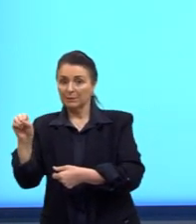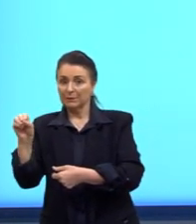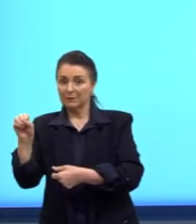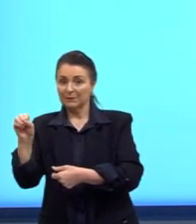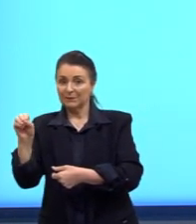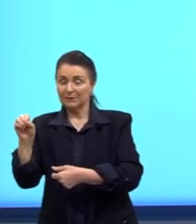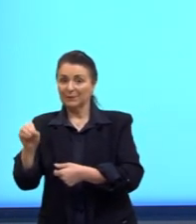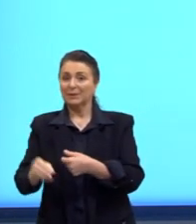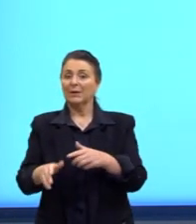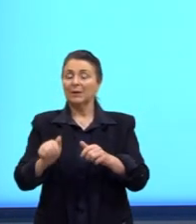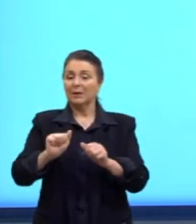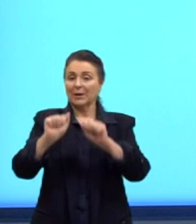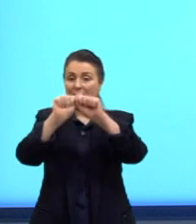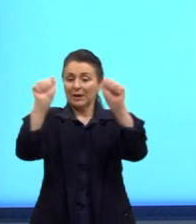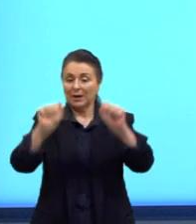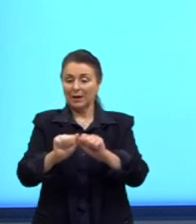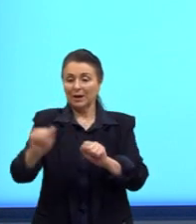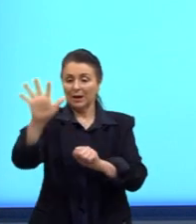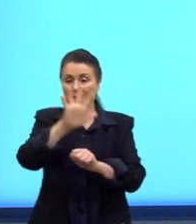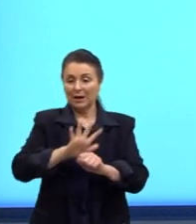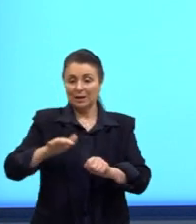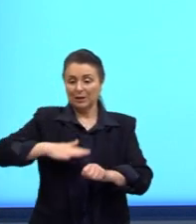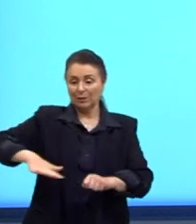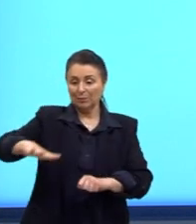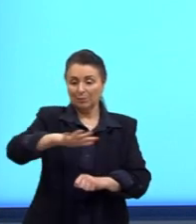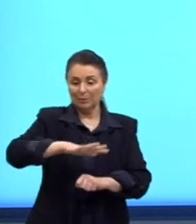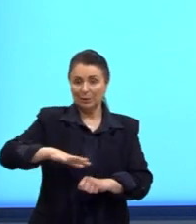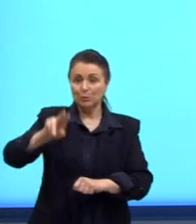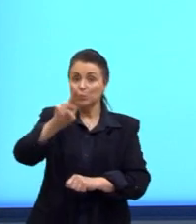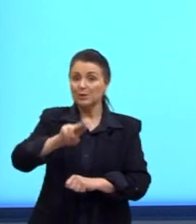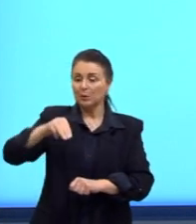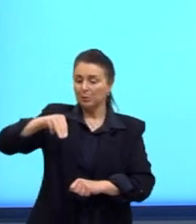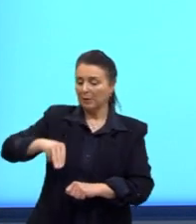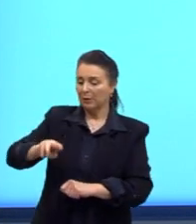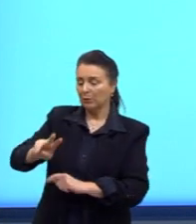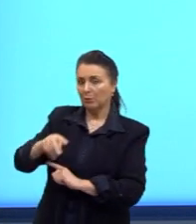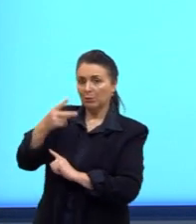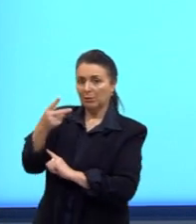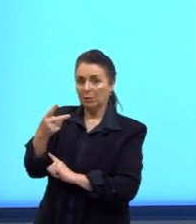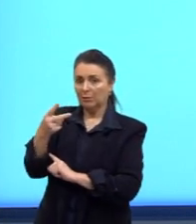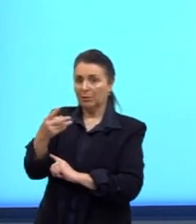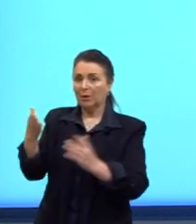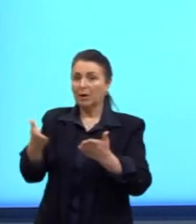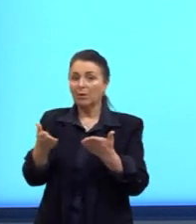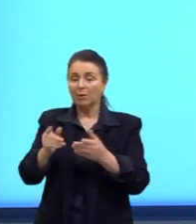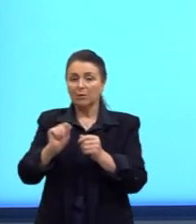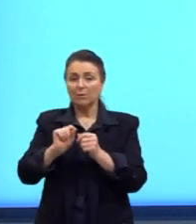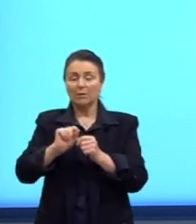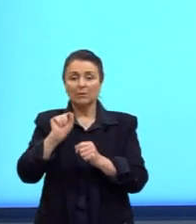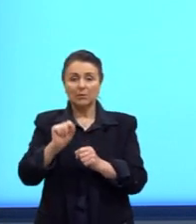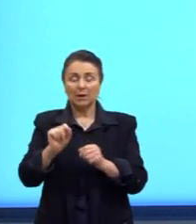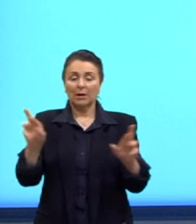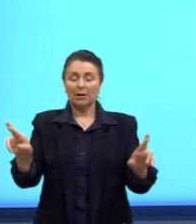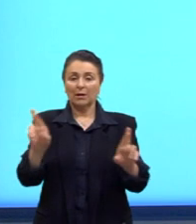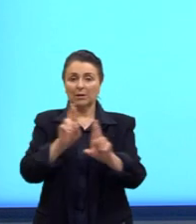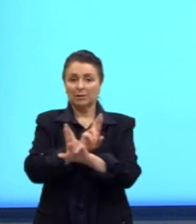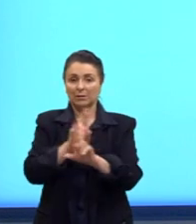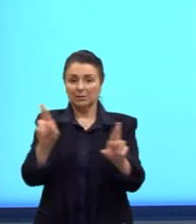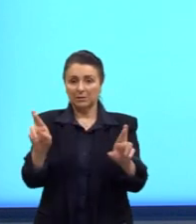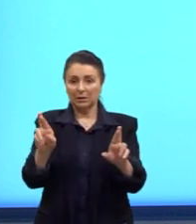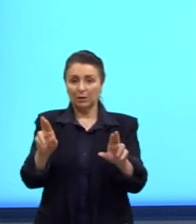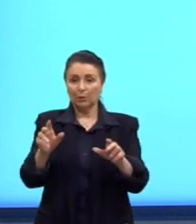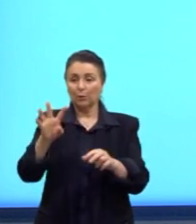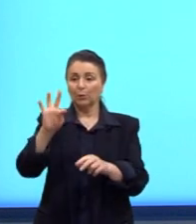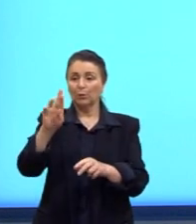então, a área do pátio em metro quadrado. Então, aqui, gente, nós vamos trabalhar essa relação aqui do